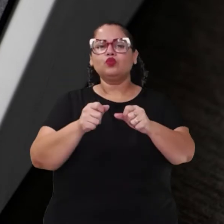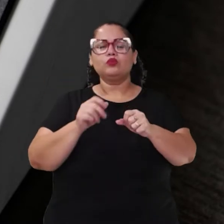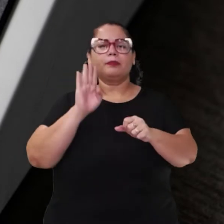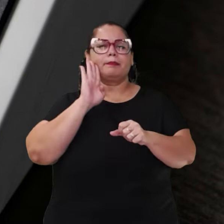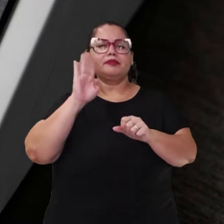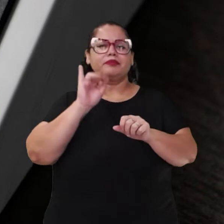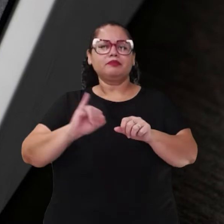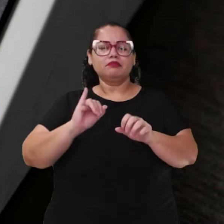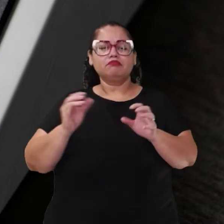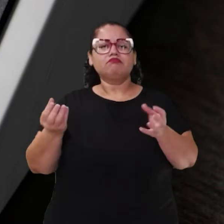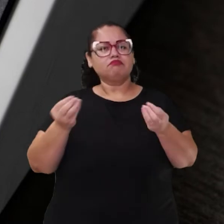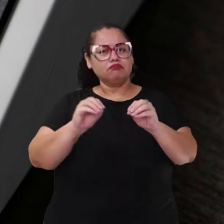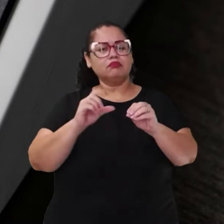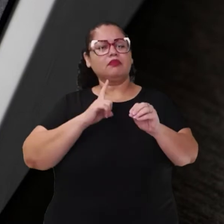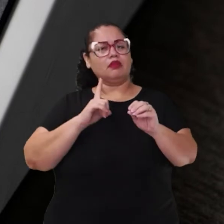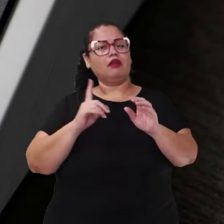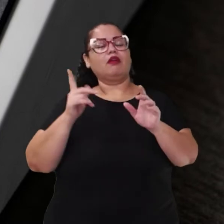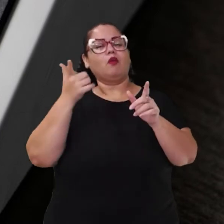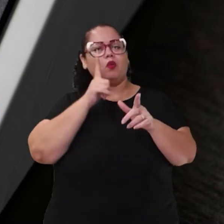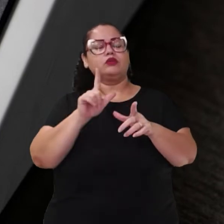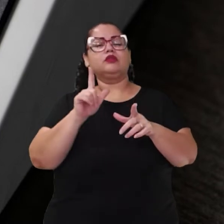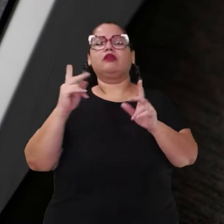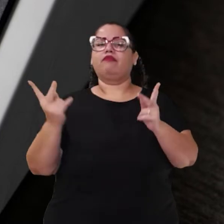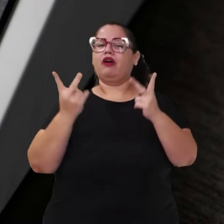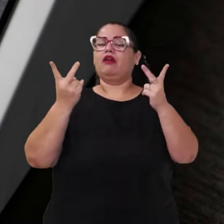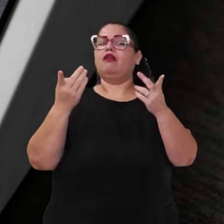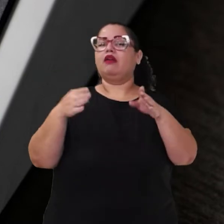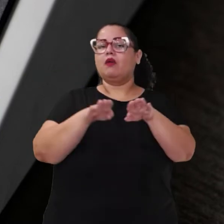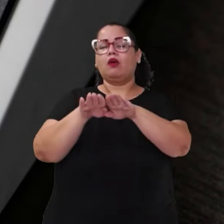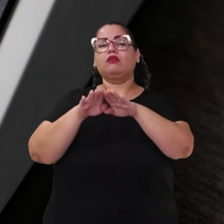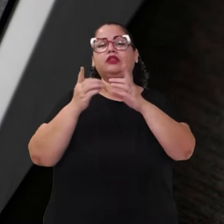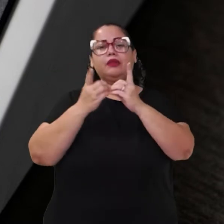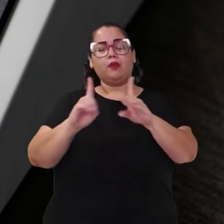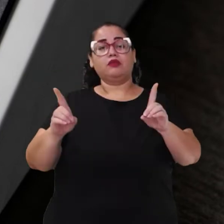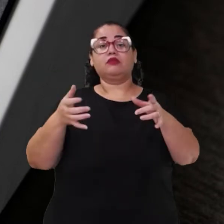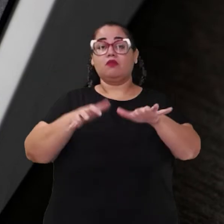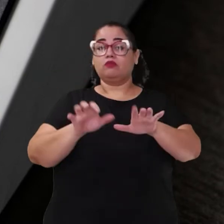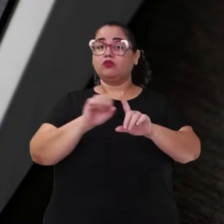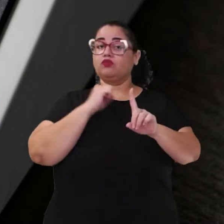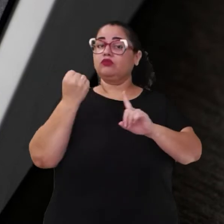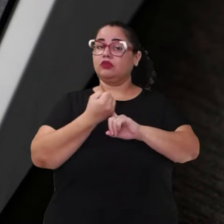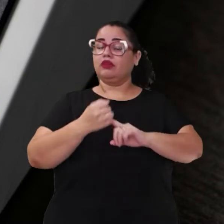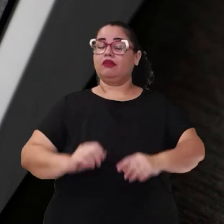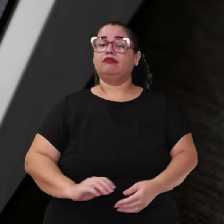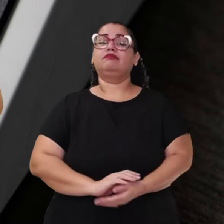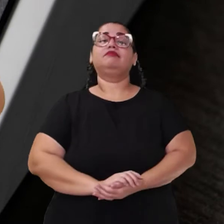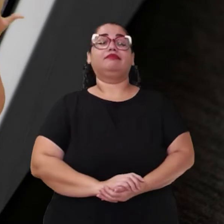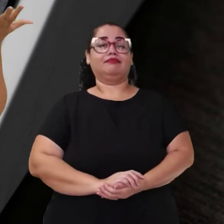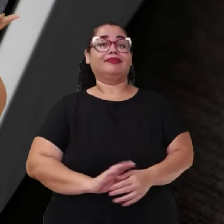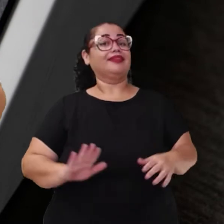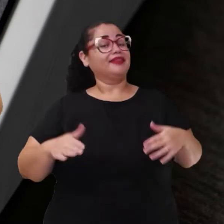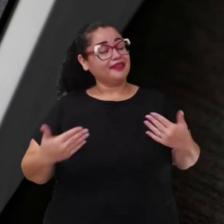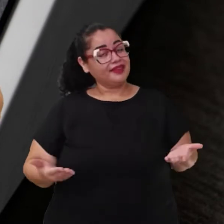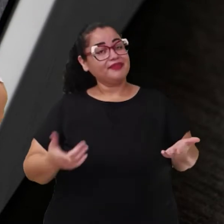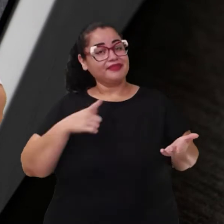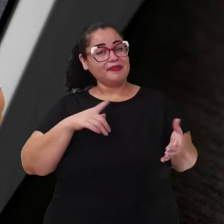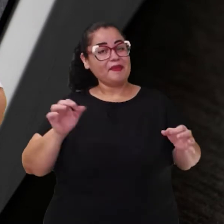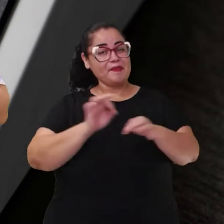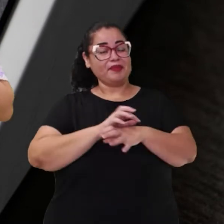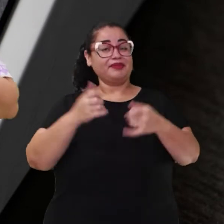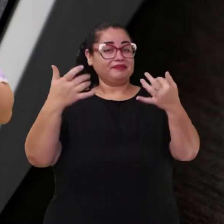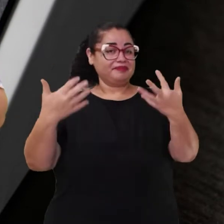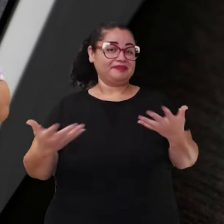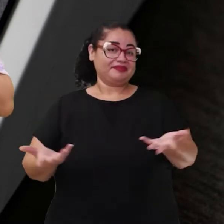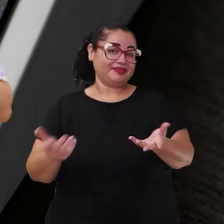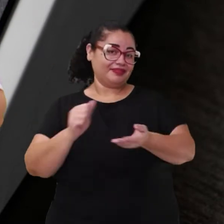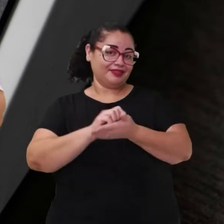essencial para promover os valores da igualdade, da democracia e da inclusão social. Então, pessoal, estão